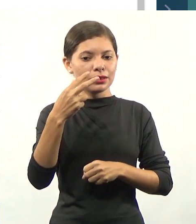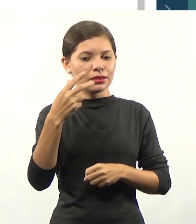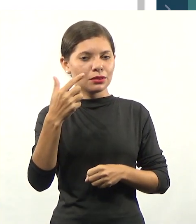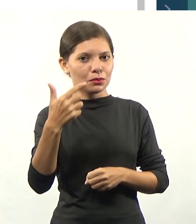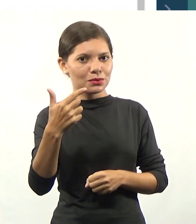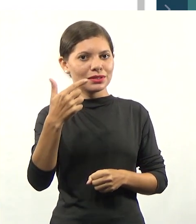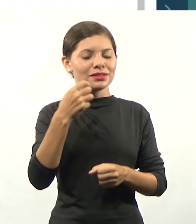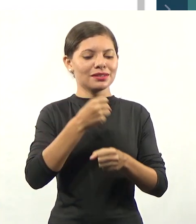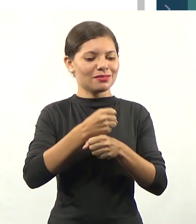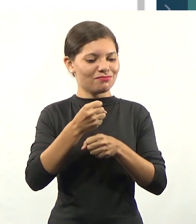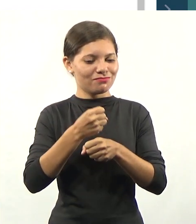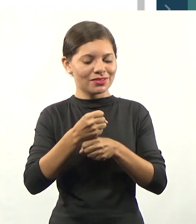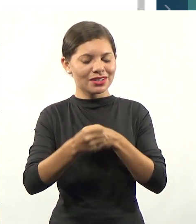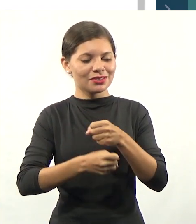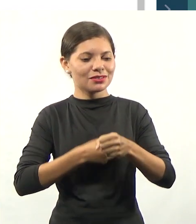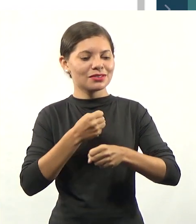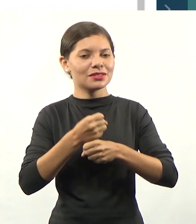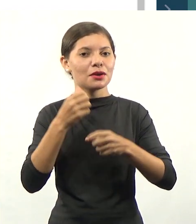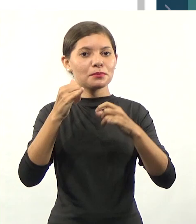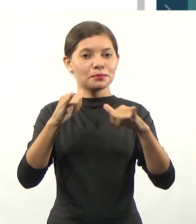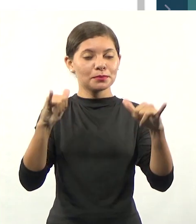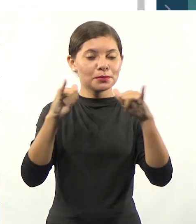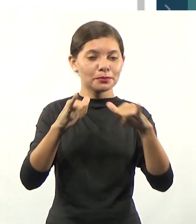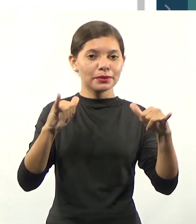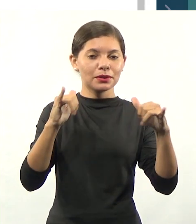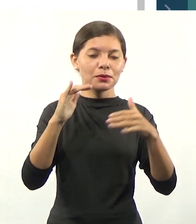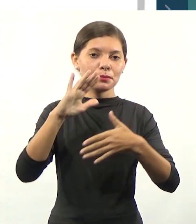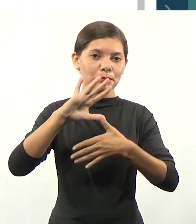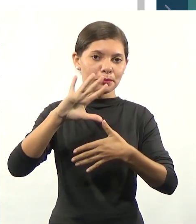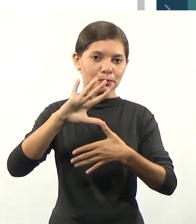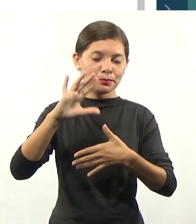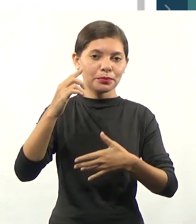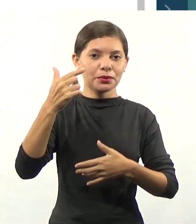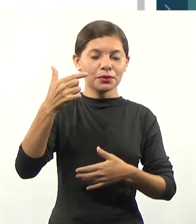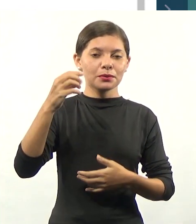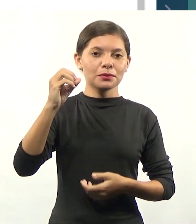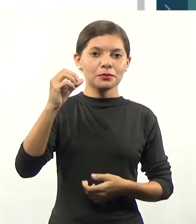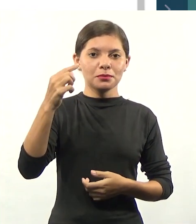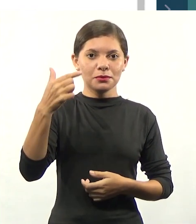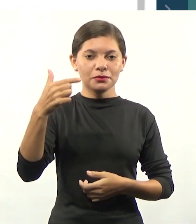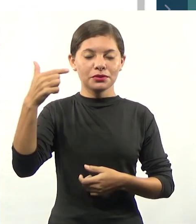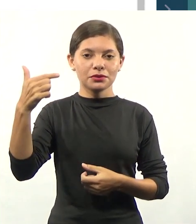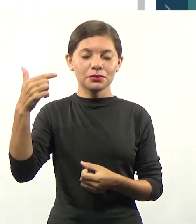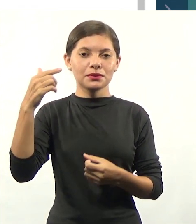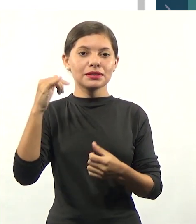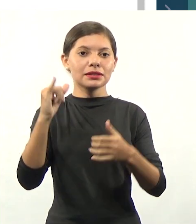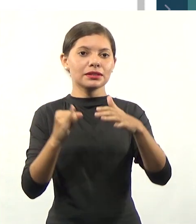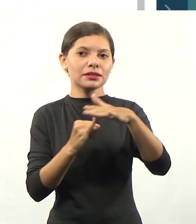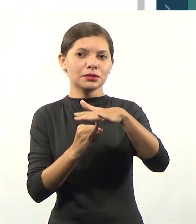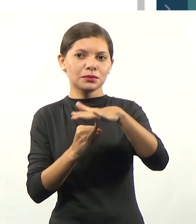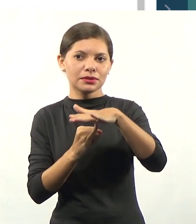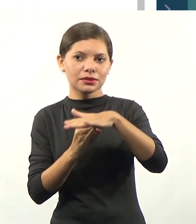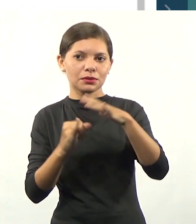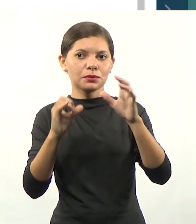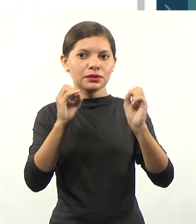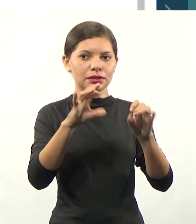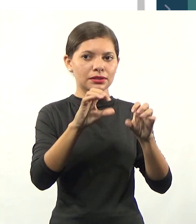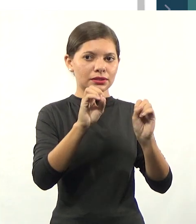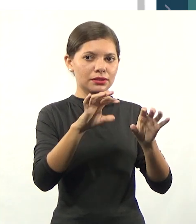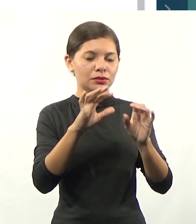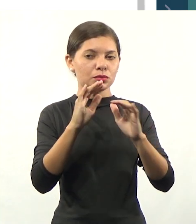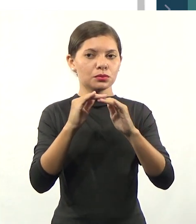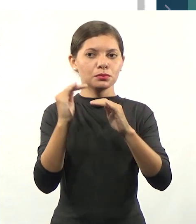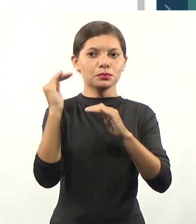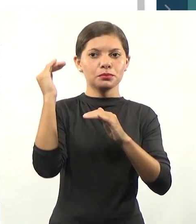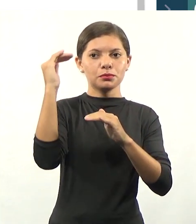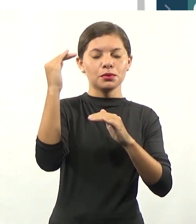O último mapa, que foi de 2022, ele traz aqui com relação às instituições de ensino superior e como